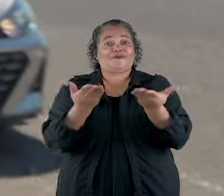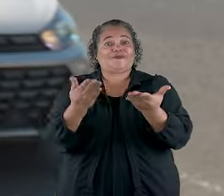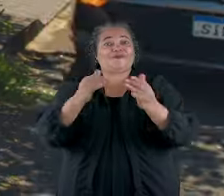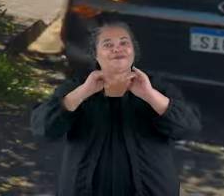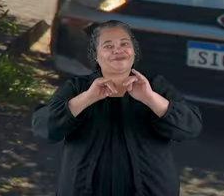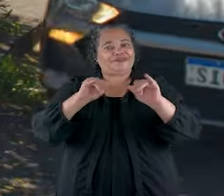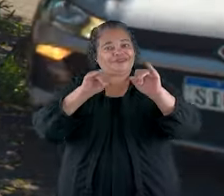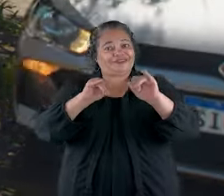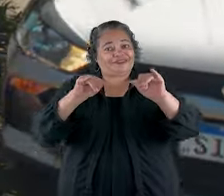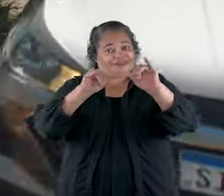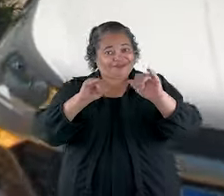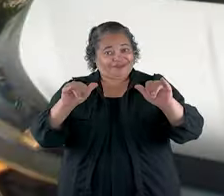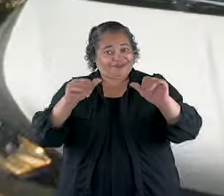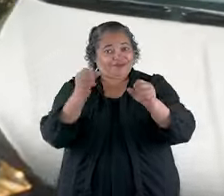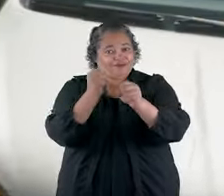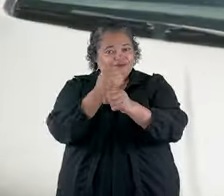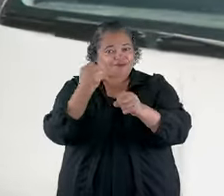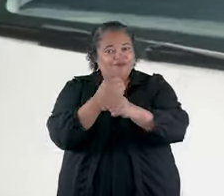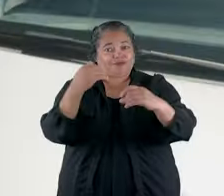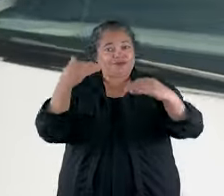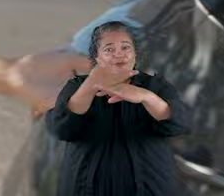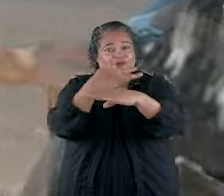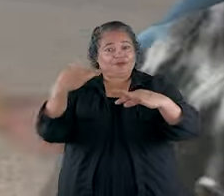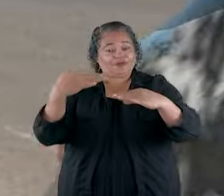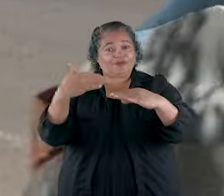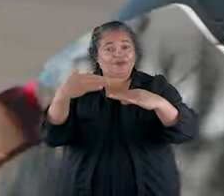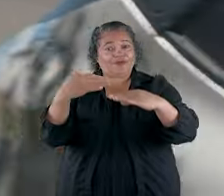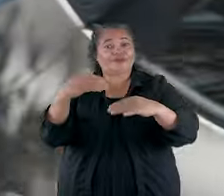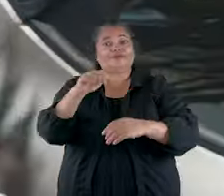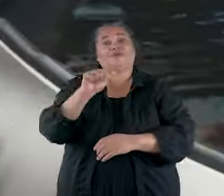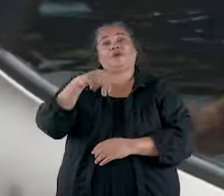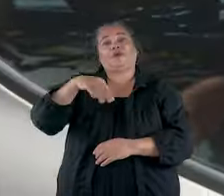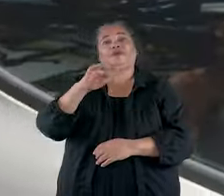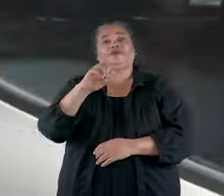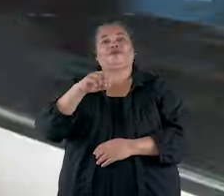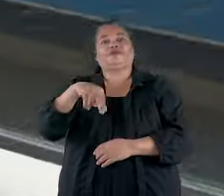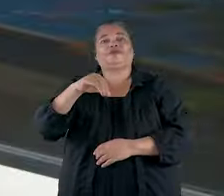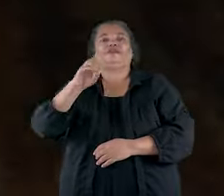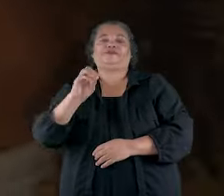Hoje, quem vai dar notícias de obras do trânsito é o Seu Antônio.